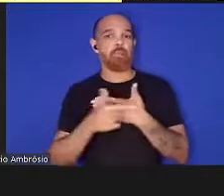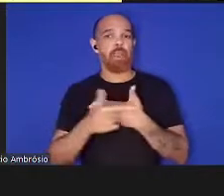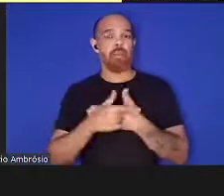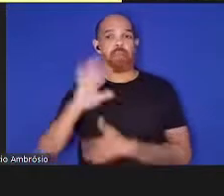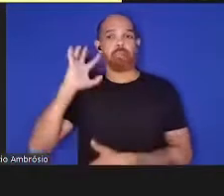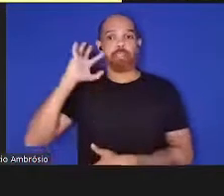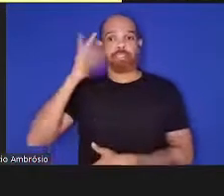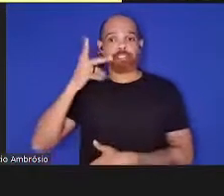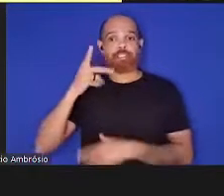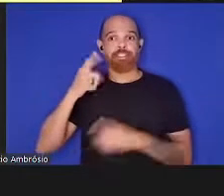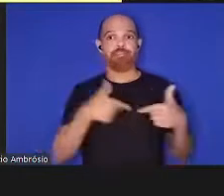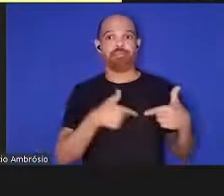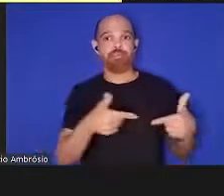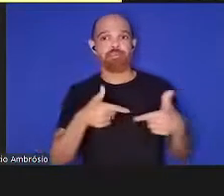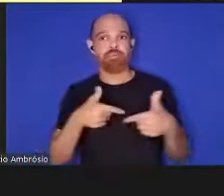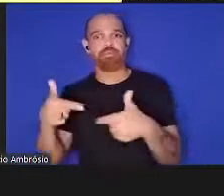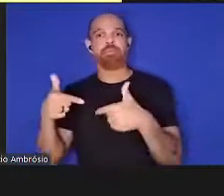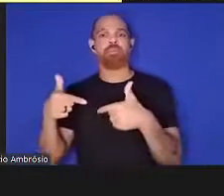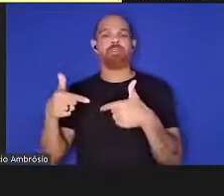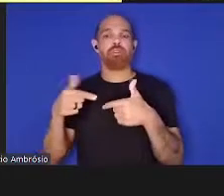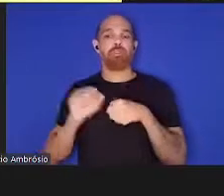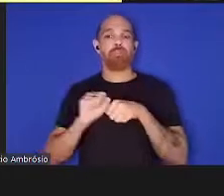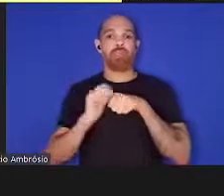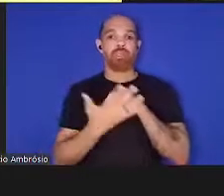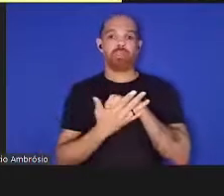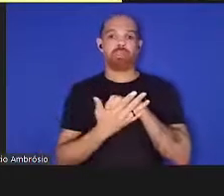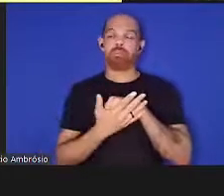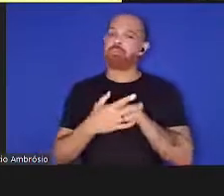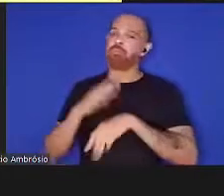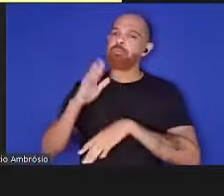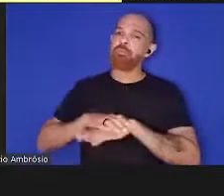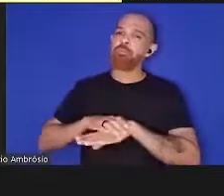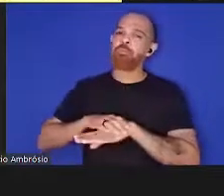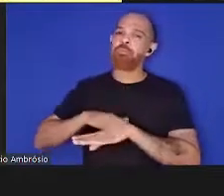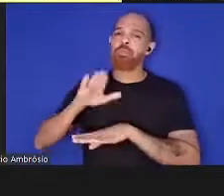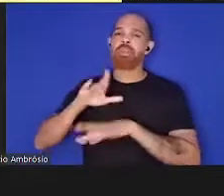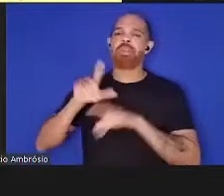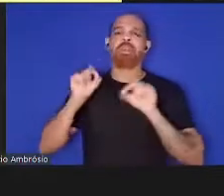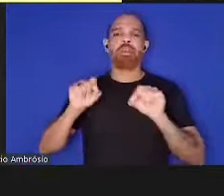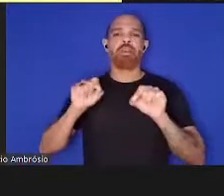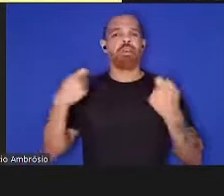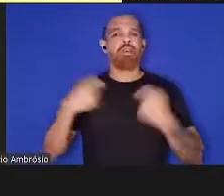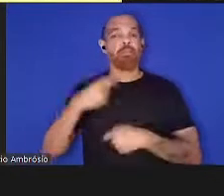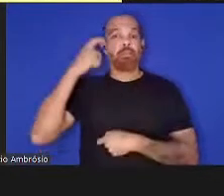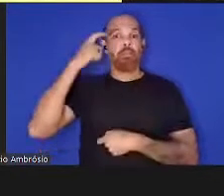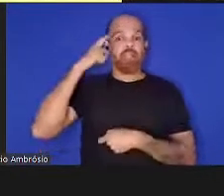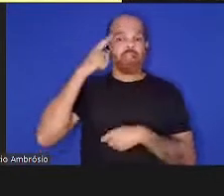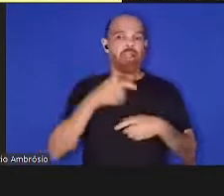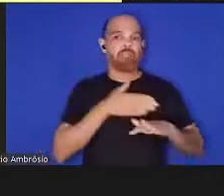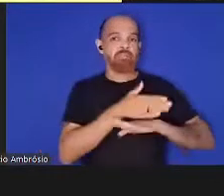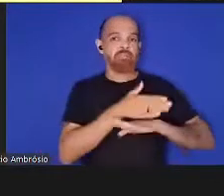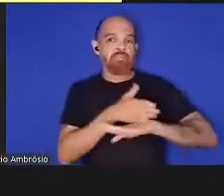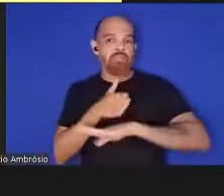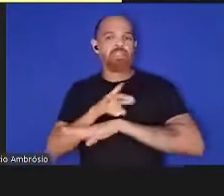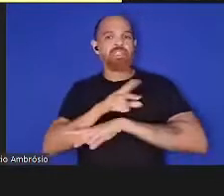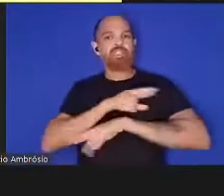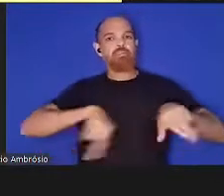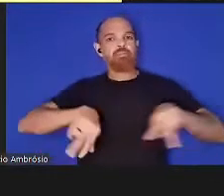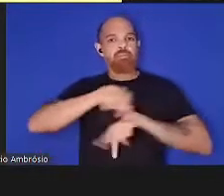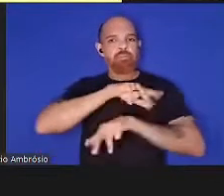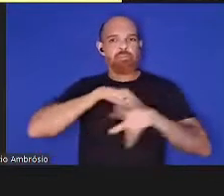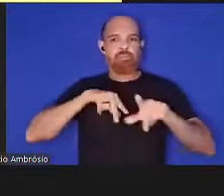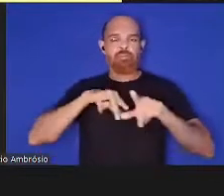desenlaço da pandemia, sendo mais do que nunca necessário considerar abordagens multi e interdisciplinados para resolver